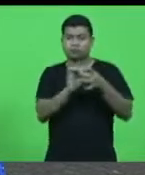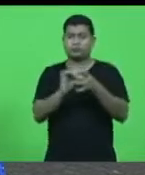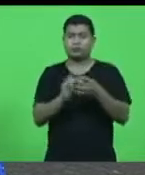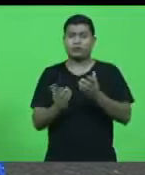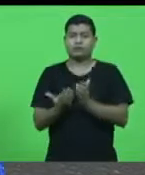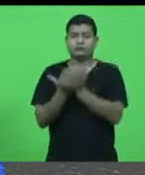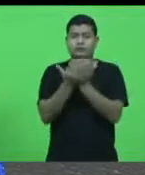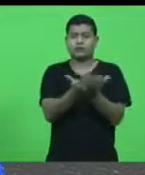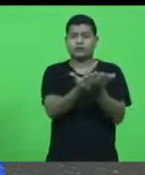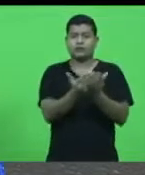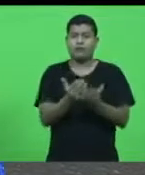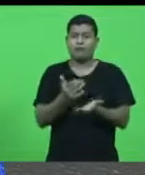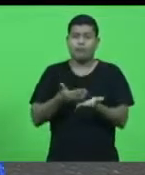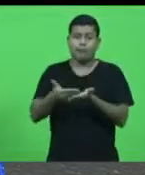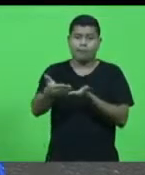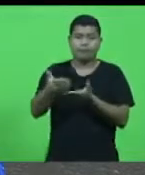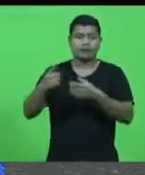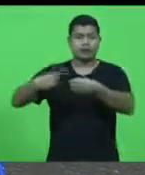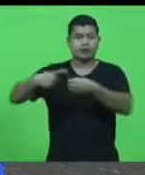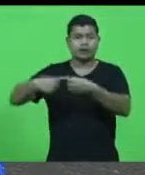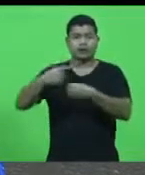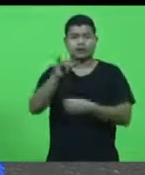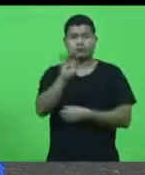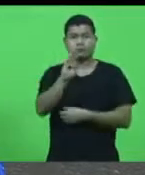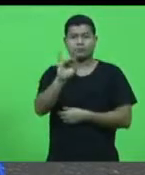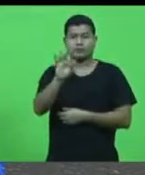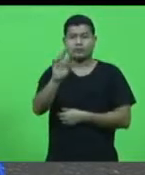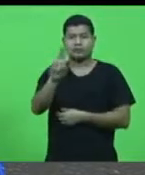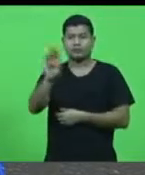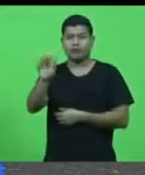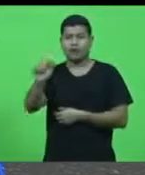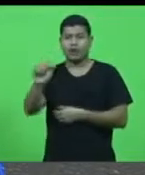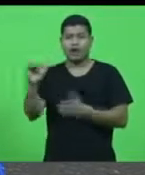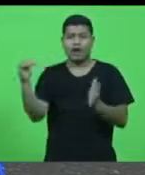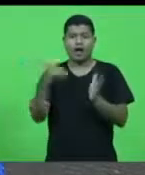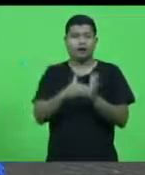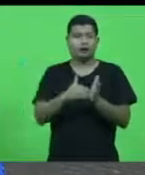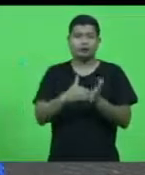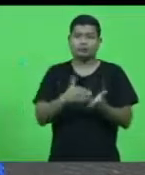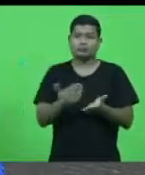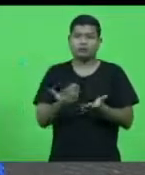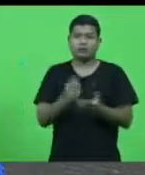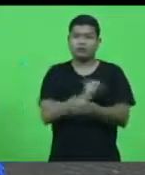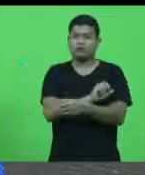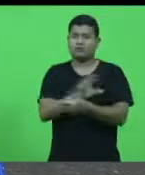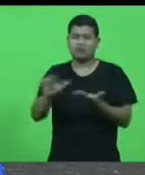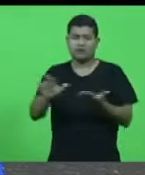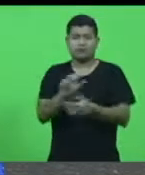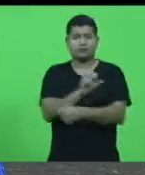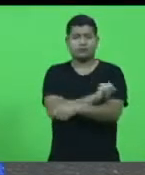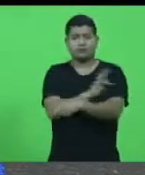Imbituba, Itajaí, de Navegantes, de São Francisco e de Itapuá,